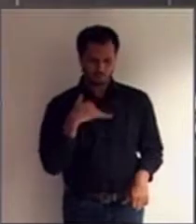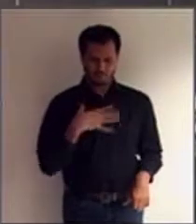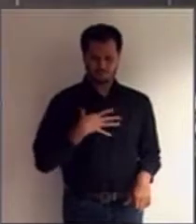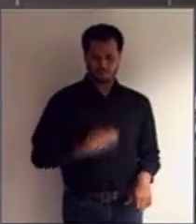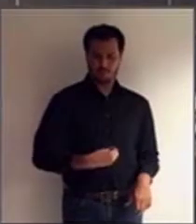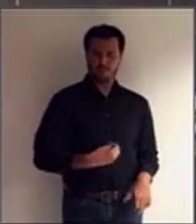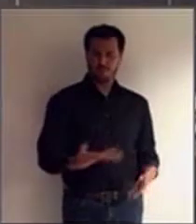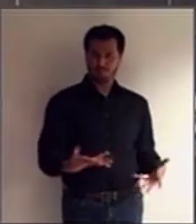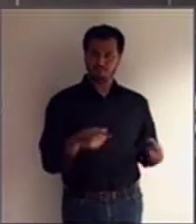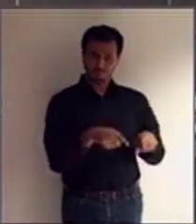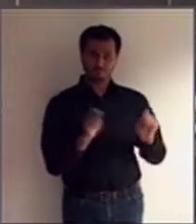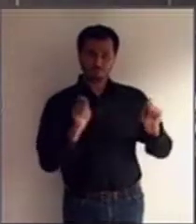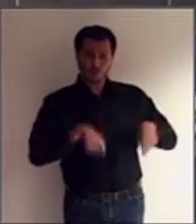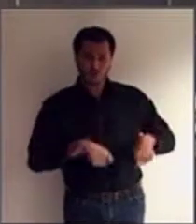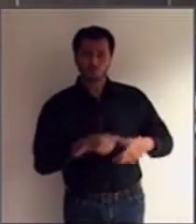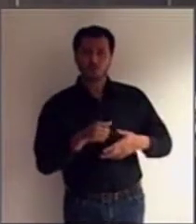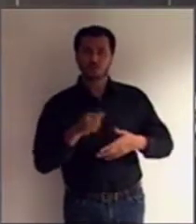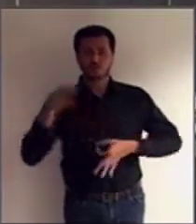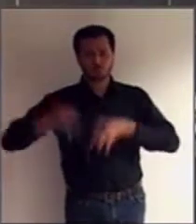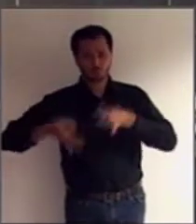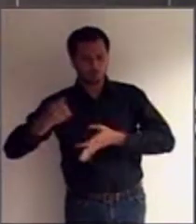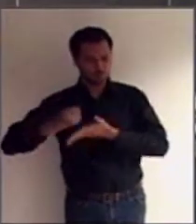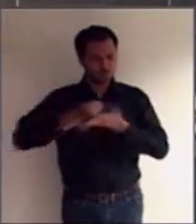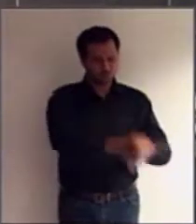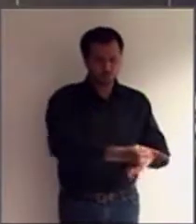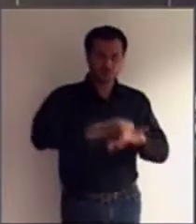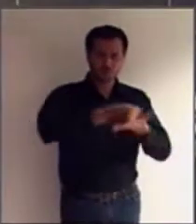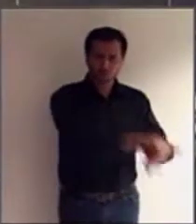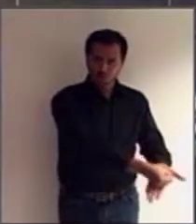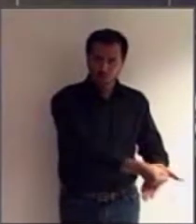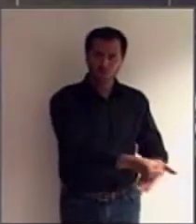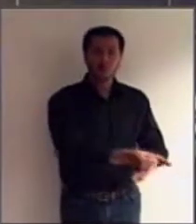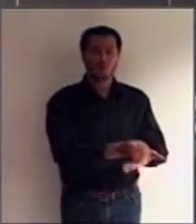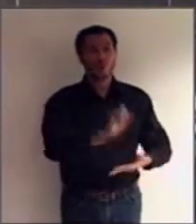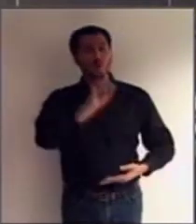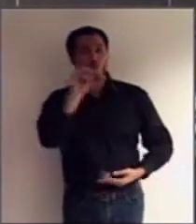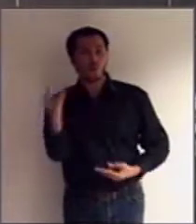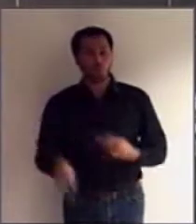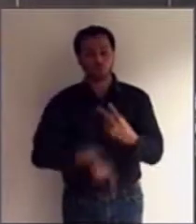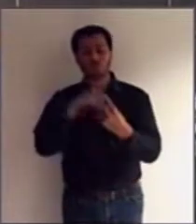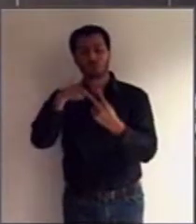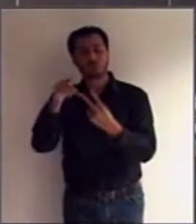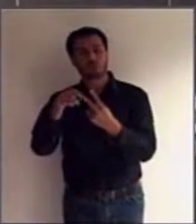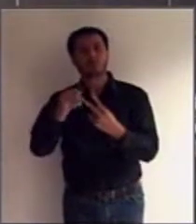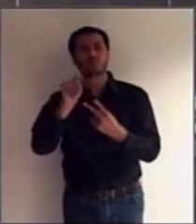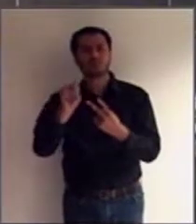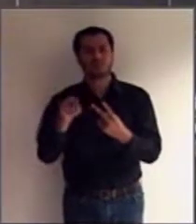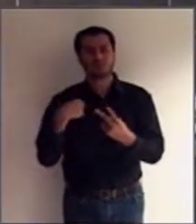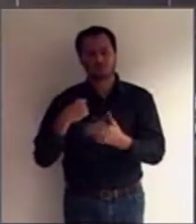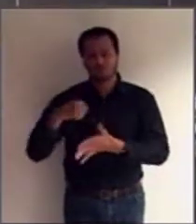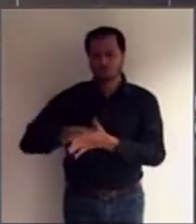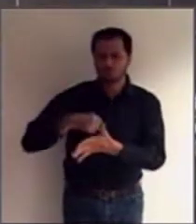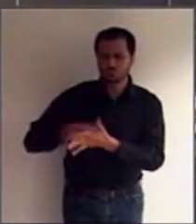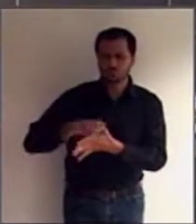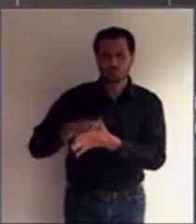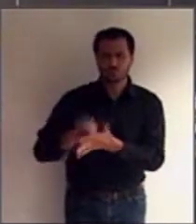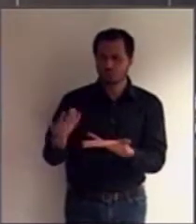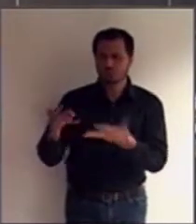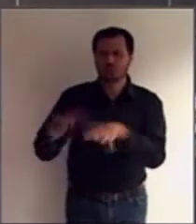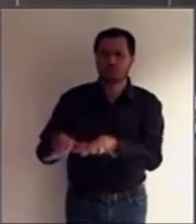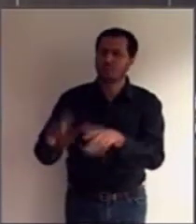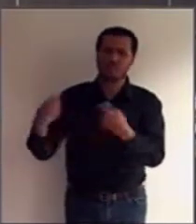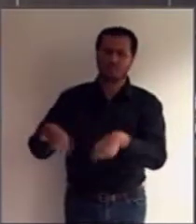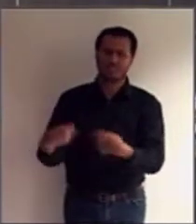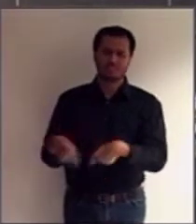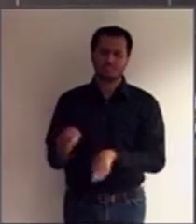apoio jurídico na hora de gerir o seu patrimônio, ou, então, eu trabalho pela inclusão dele para ver se ele não vai precisar da